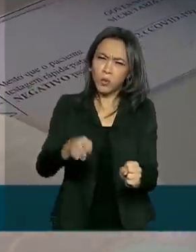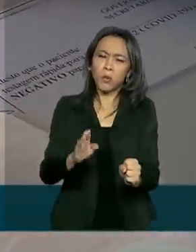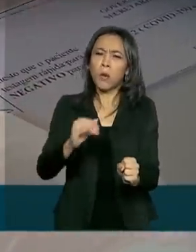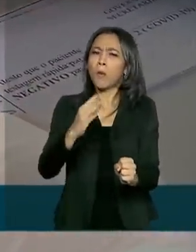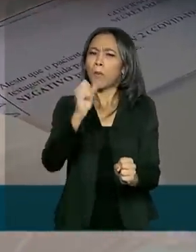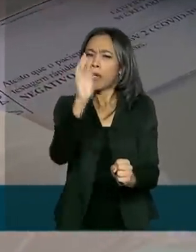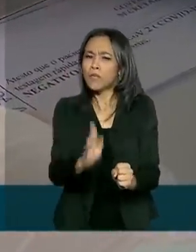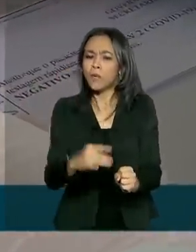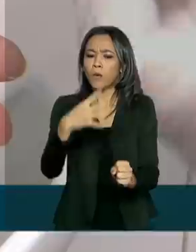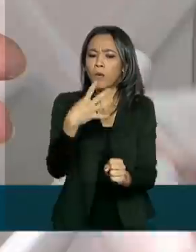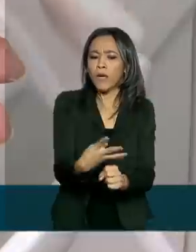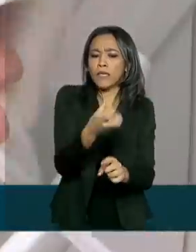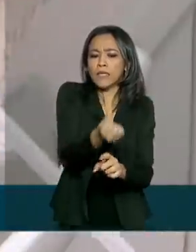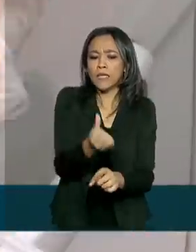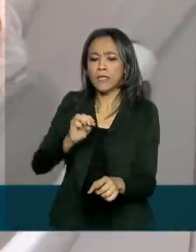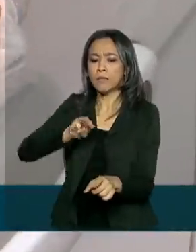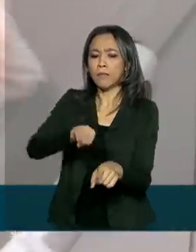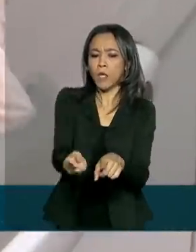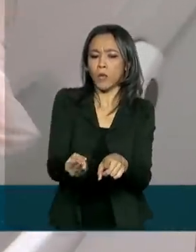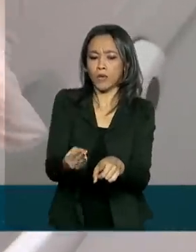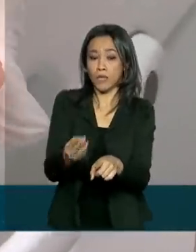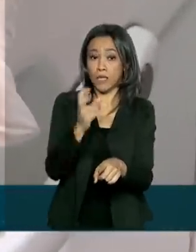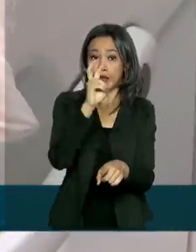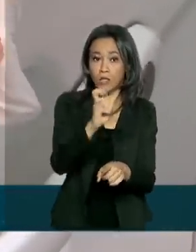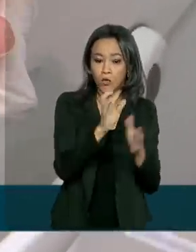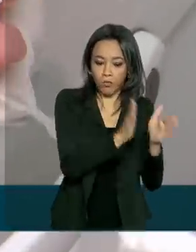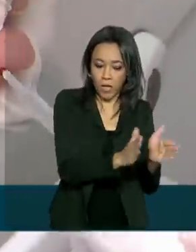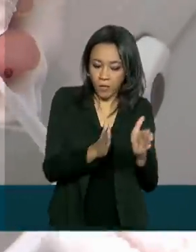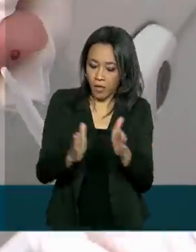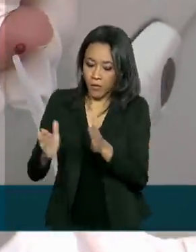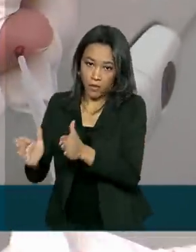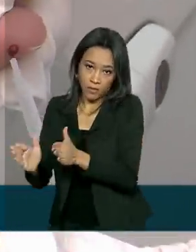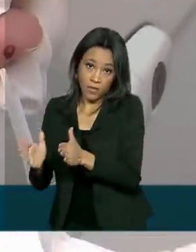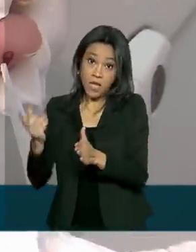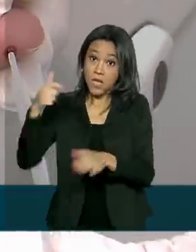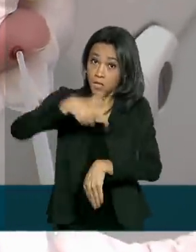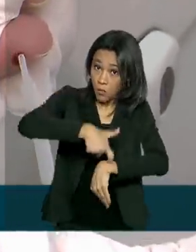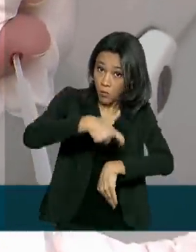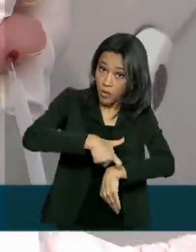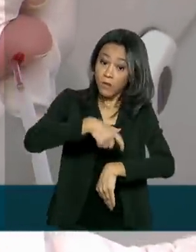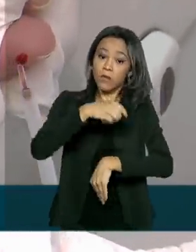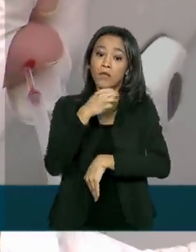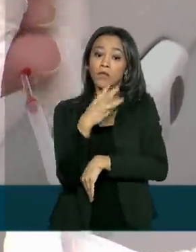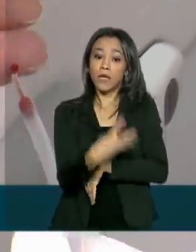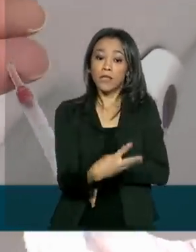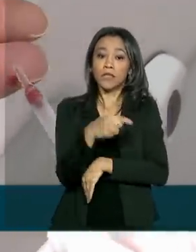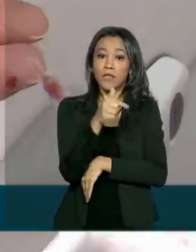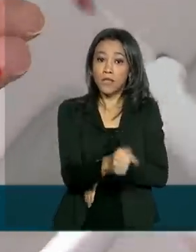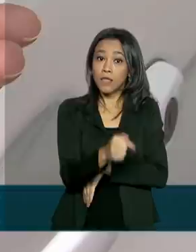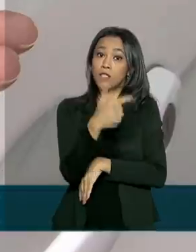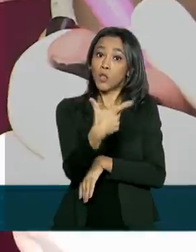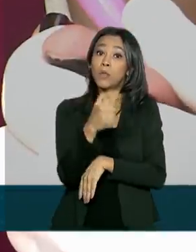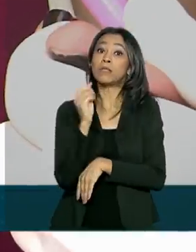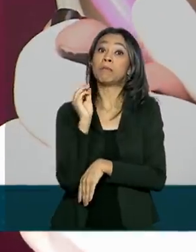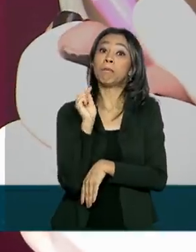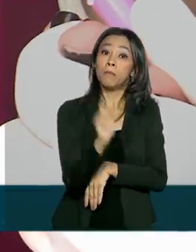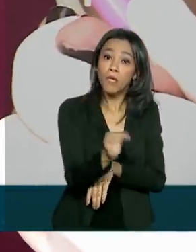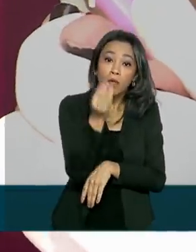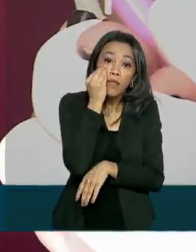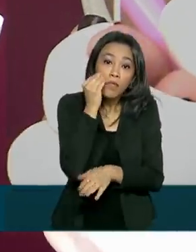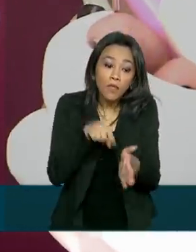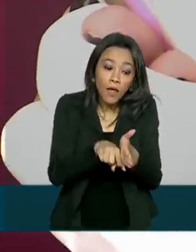46 milhões de testes em 5 fases. Neste momento, 372 mil testes já foram